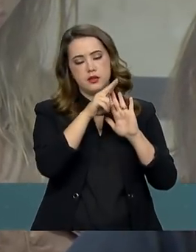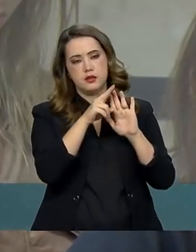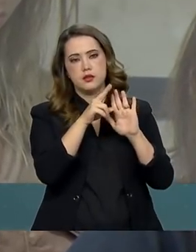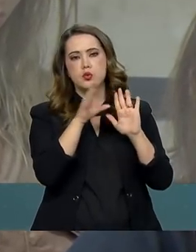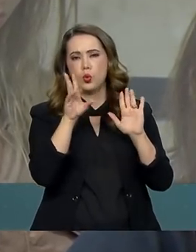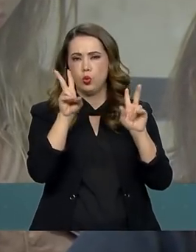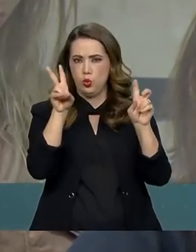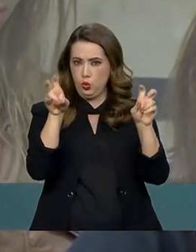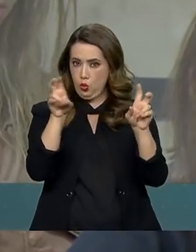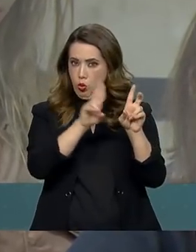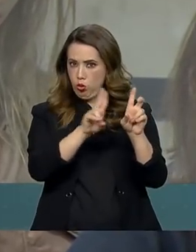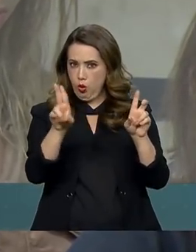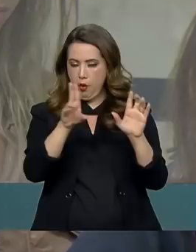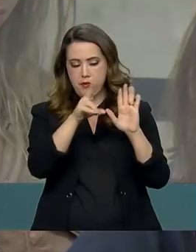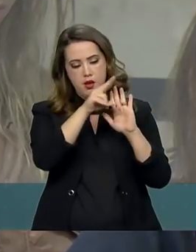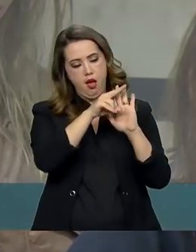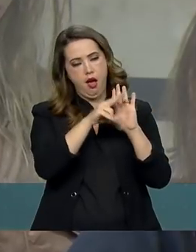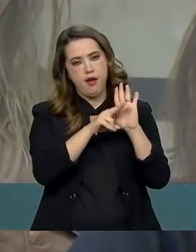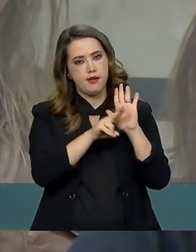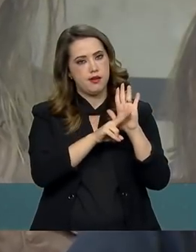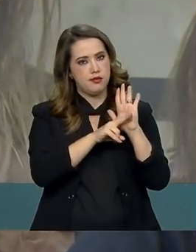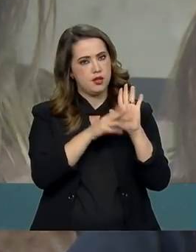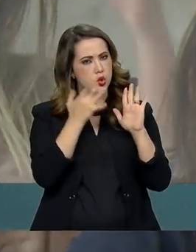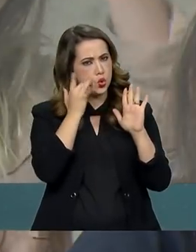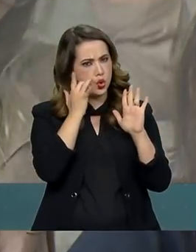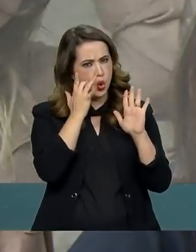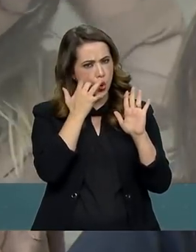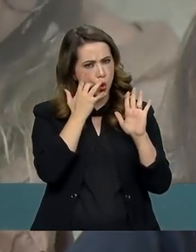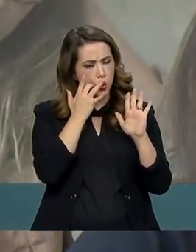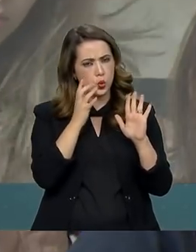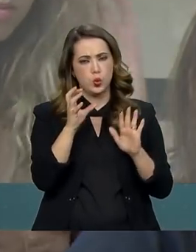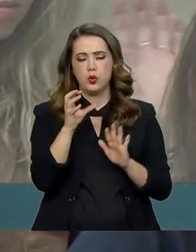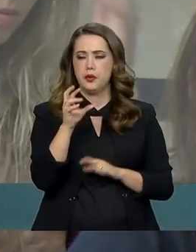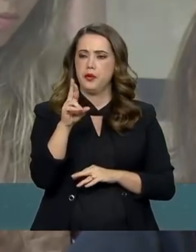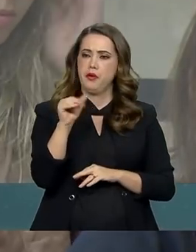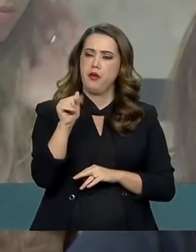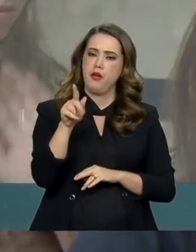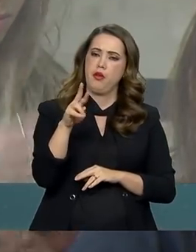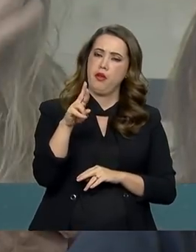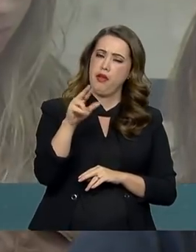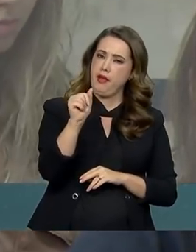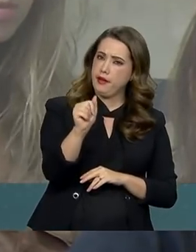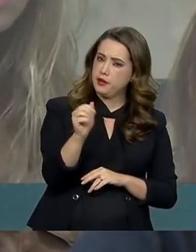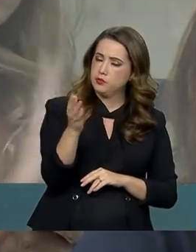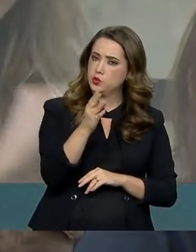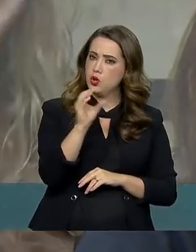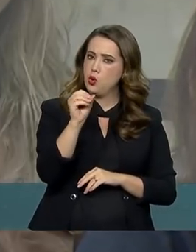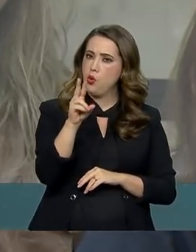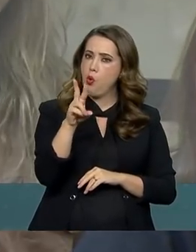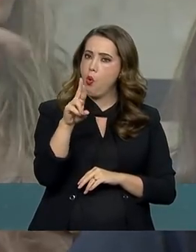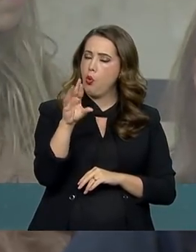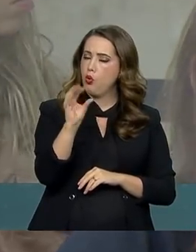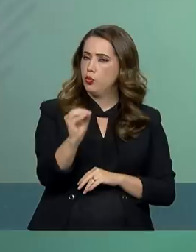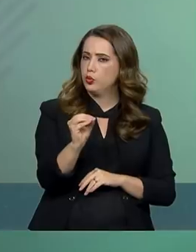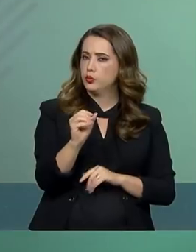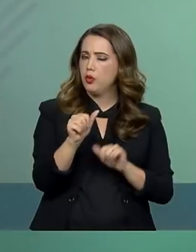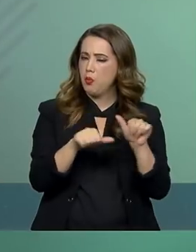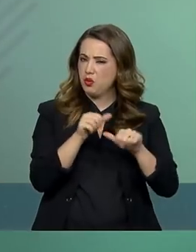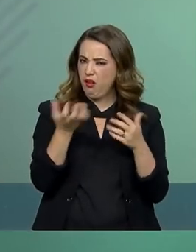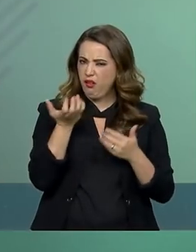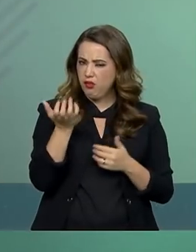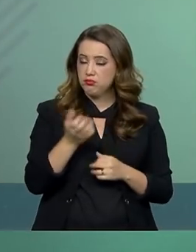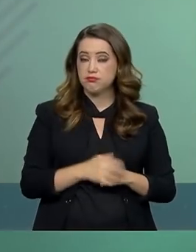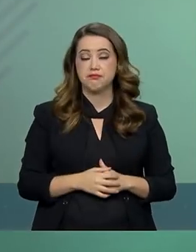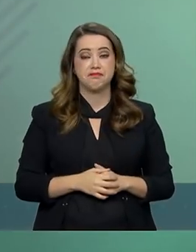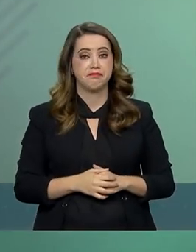vigente em função desse problema de baixa arrecadação e de aumento das despesas? Não há,